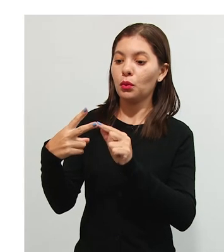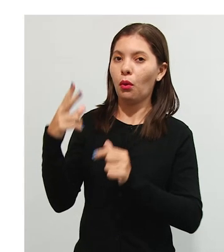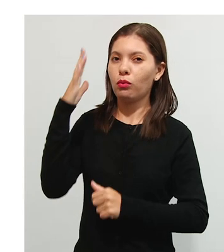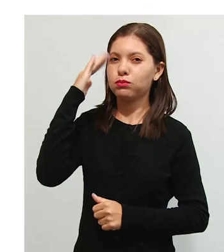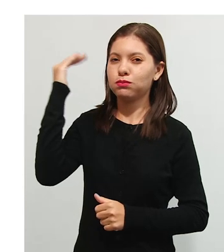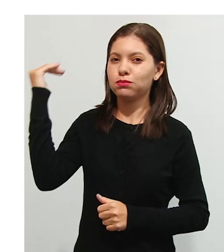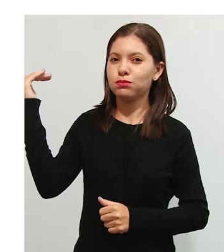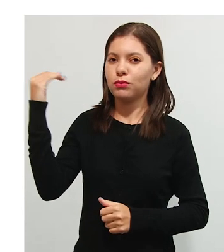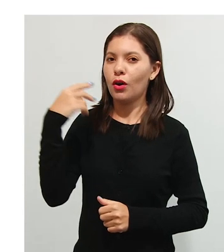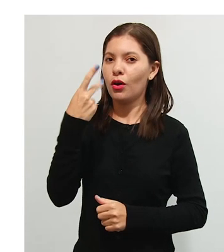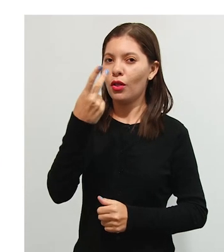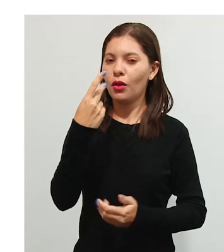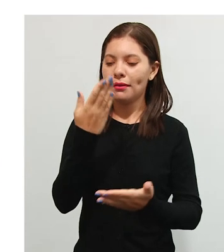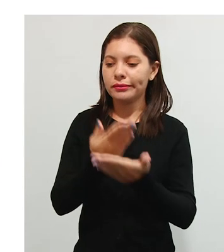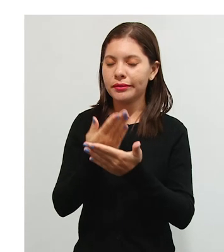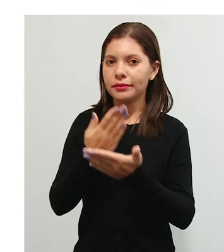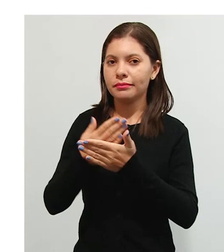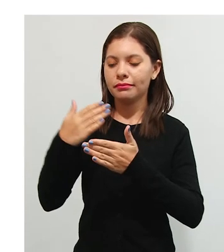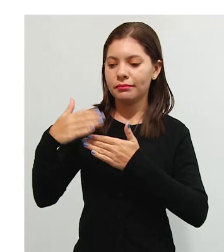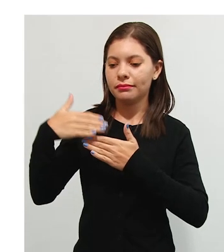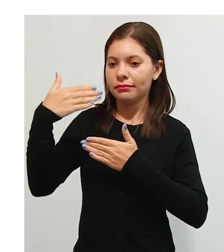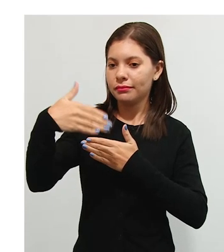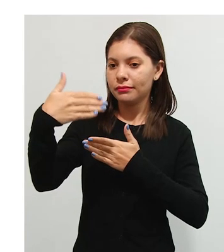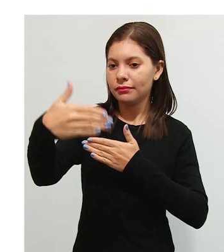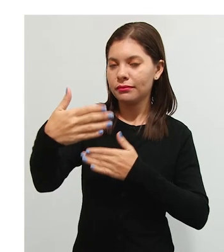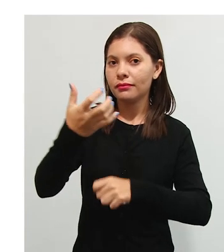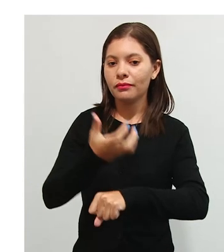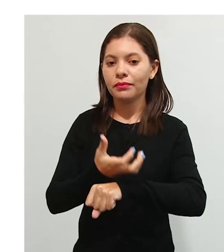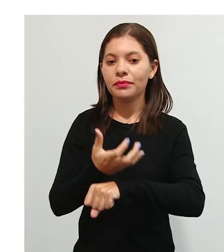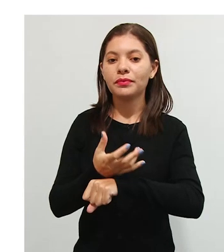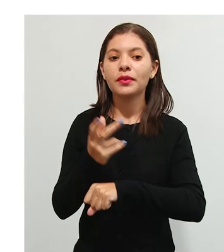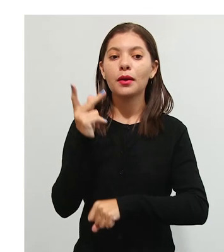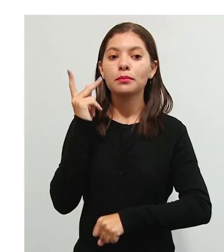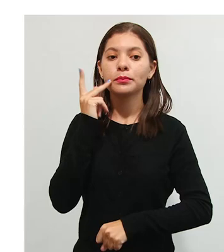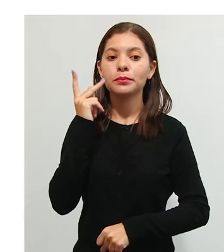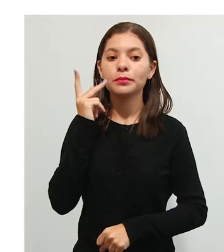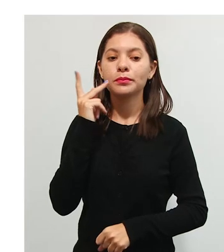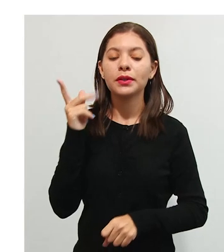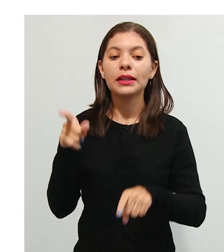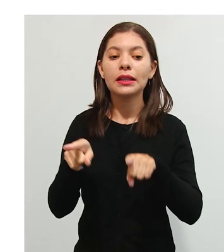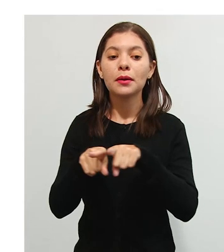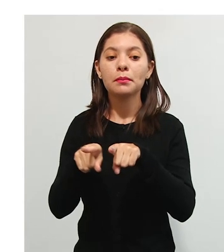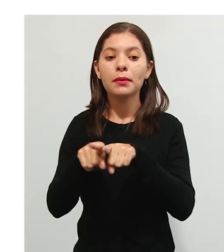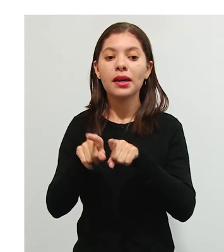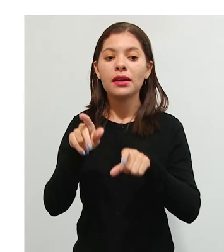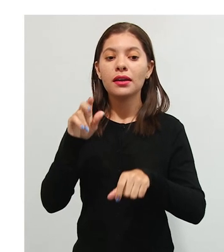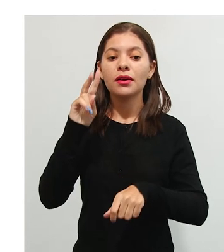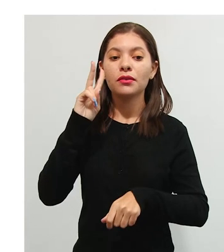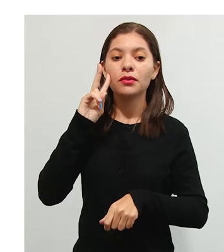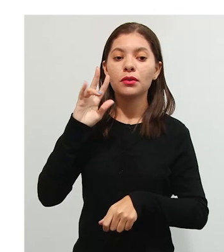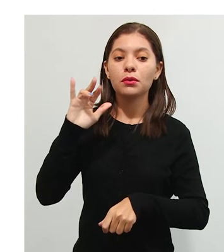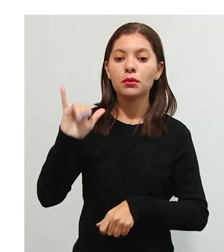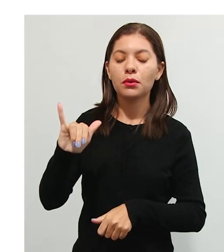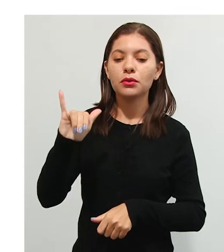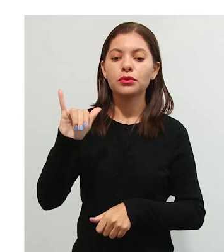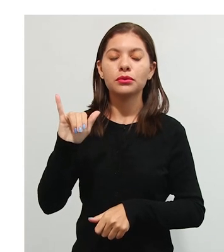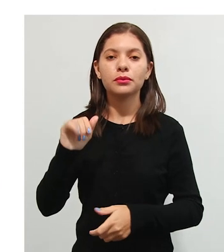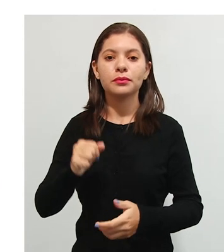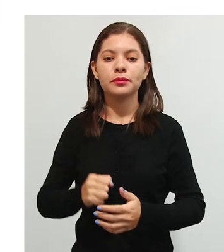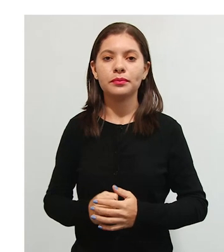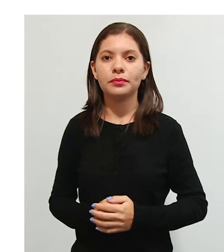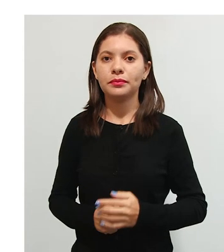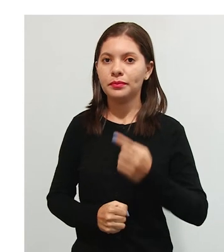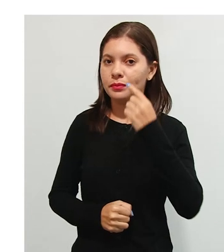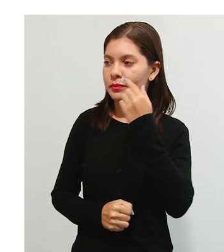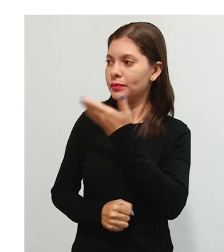estudar melhor durante a disciplina, que é Piaget e Vygotsky, muitas vezes colocados como contraditórios, mas